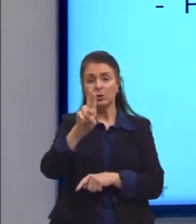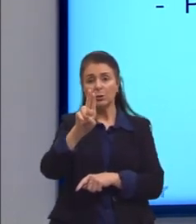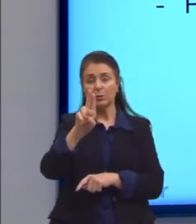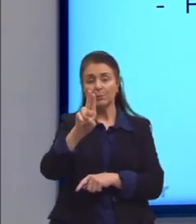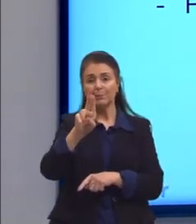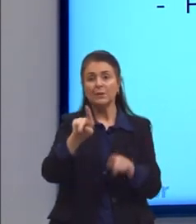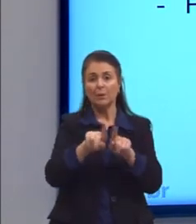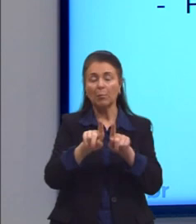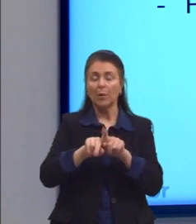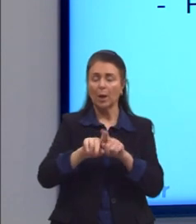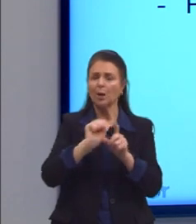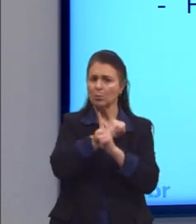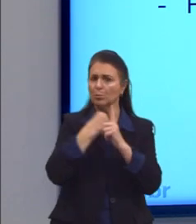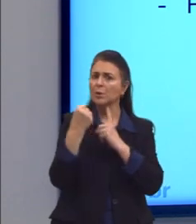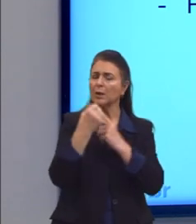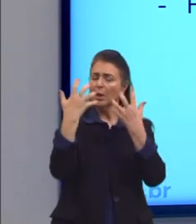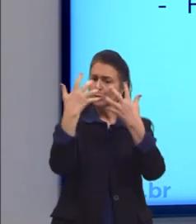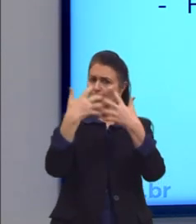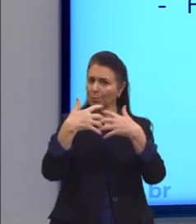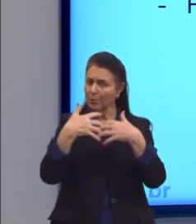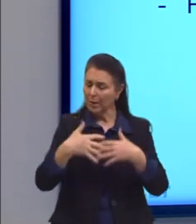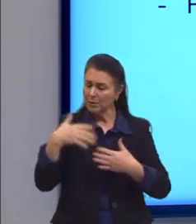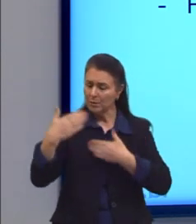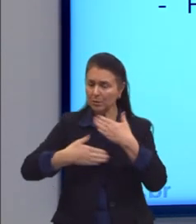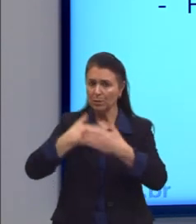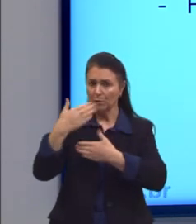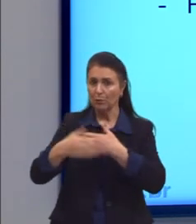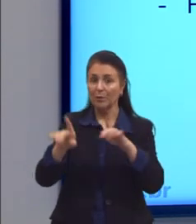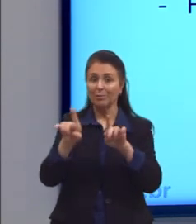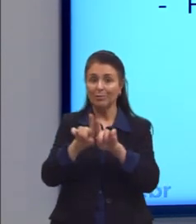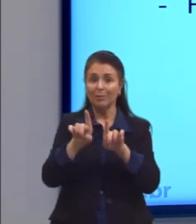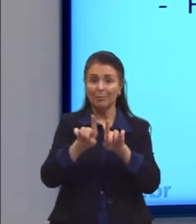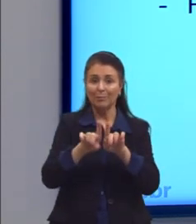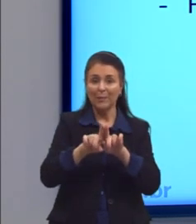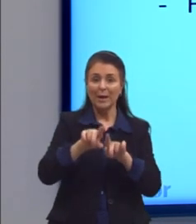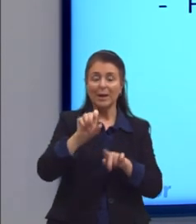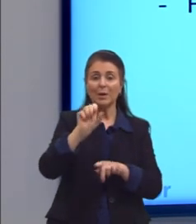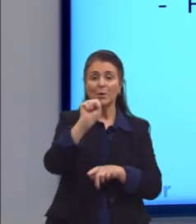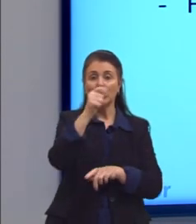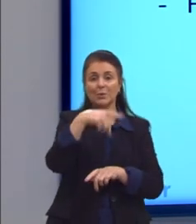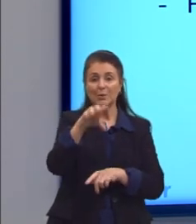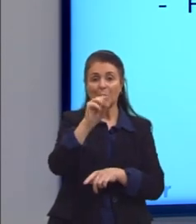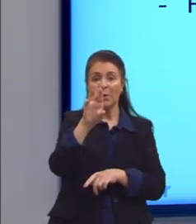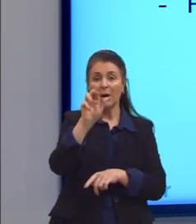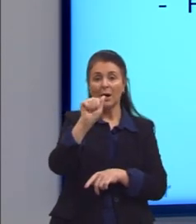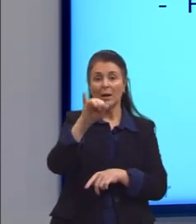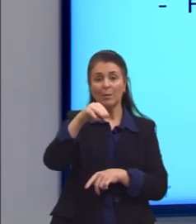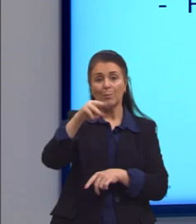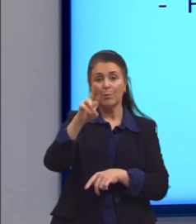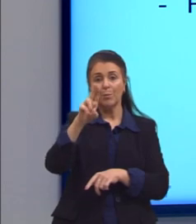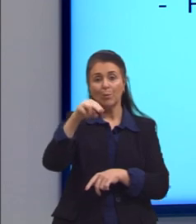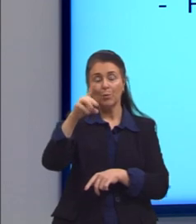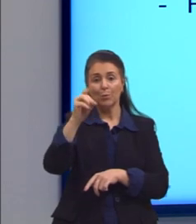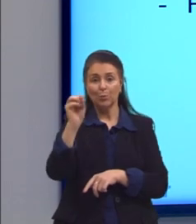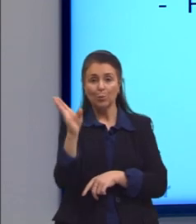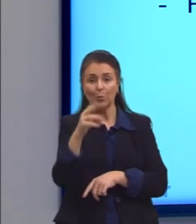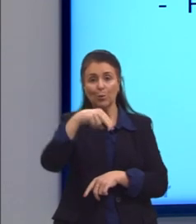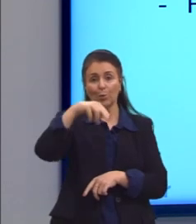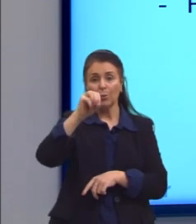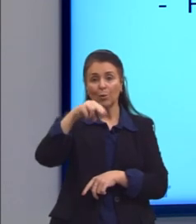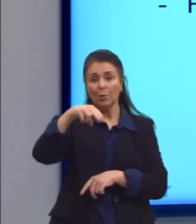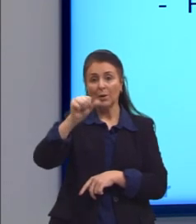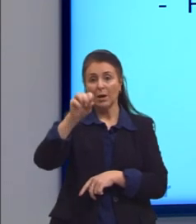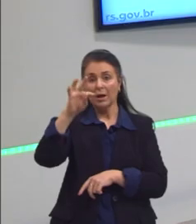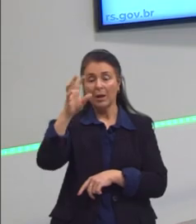que desenvolveu agricultura. São Raimundo Nonato, onde tem a Serra da Capivara, onde tem pinturas rupestres